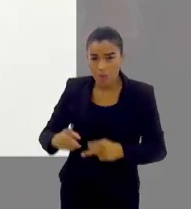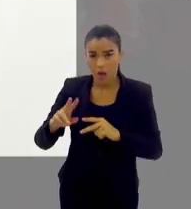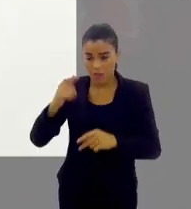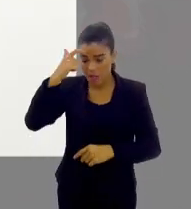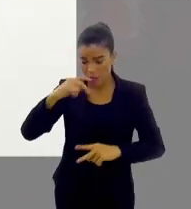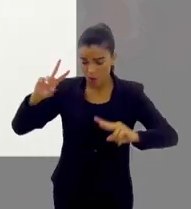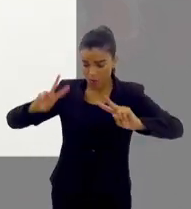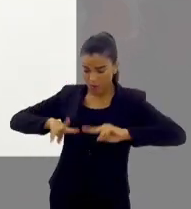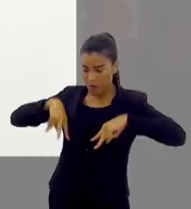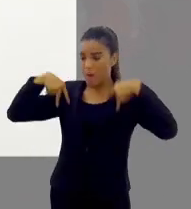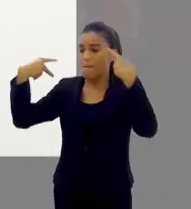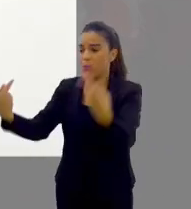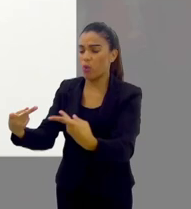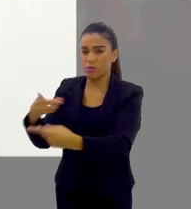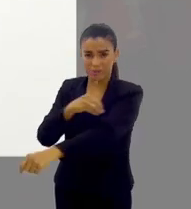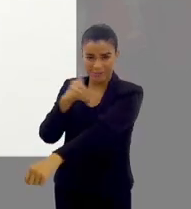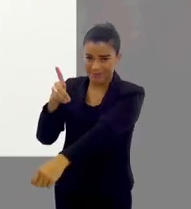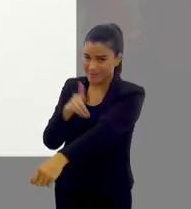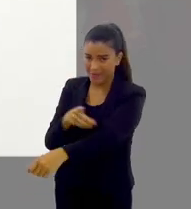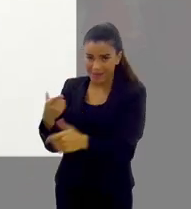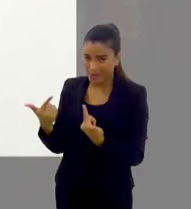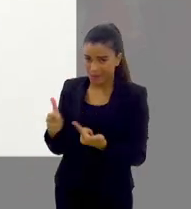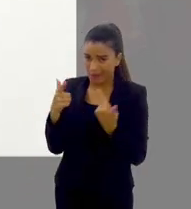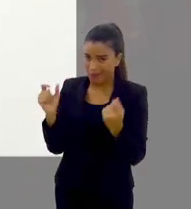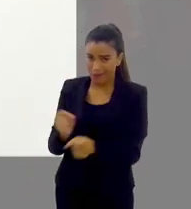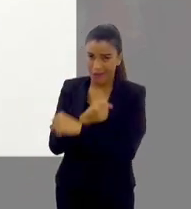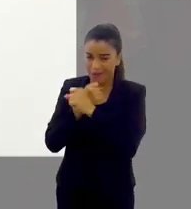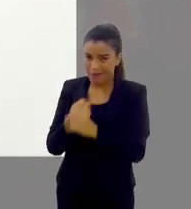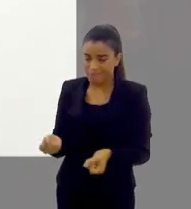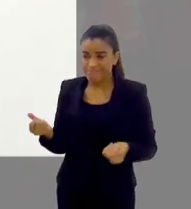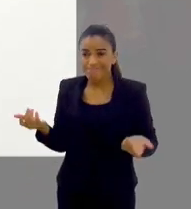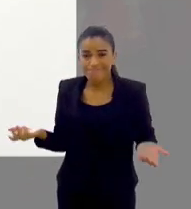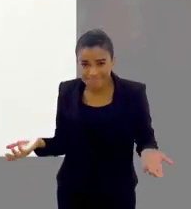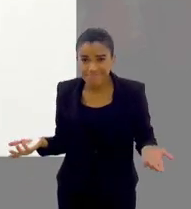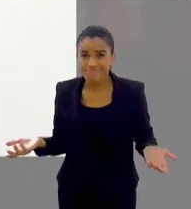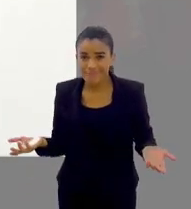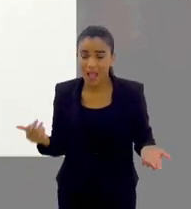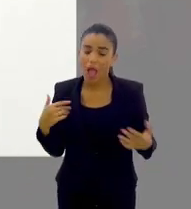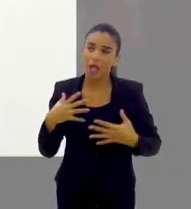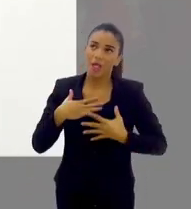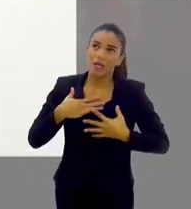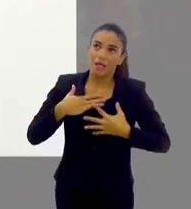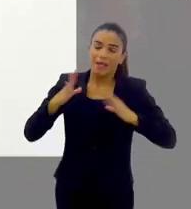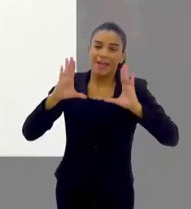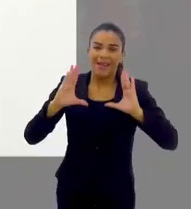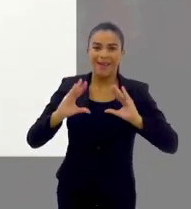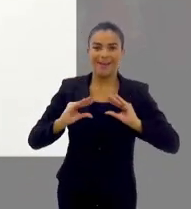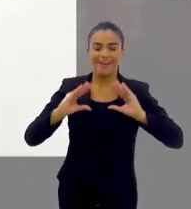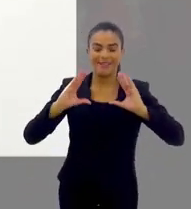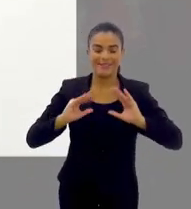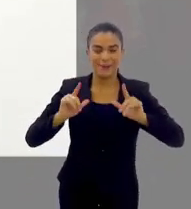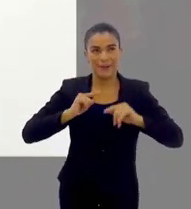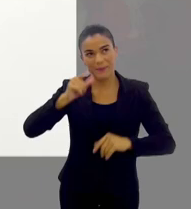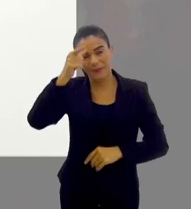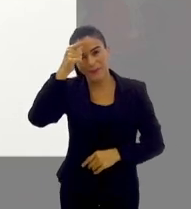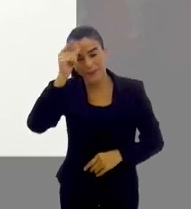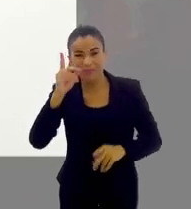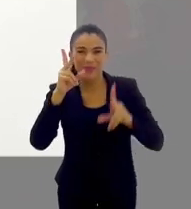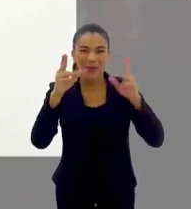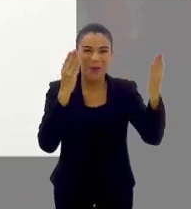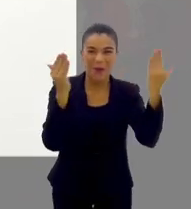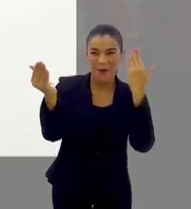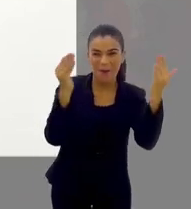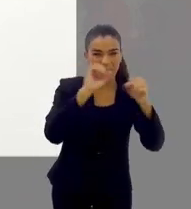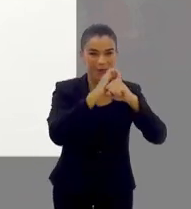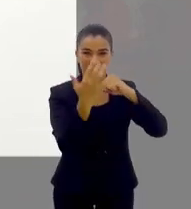humano, não transmite a dengue diretamente a outro ser humano, então a gente fica um pouco mais confortável, se comparada, por exemplo,